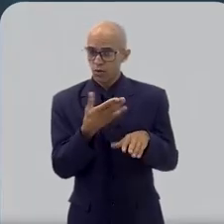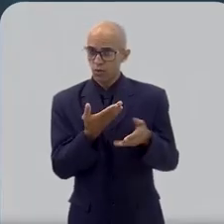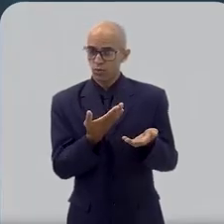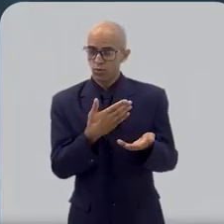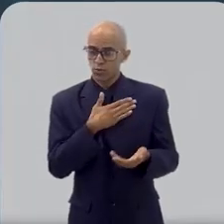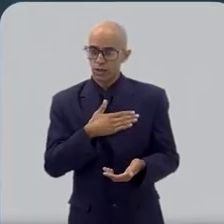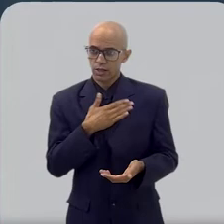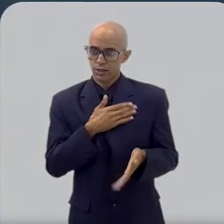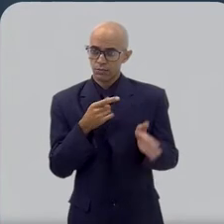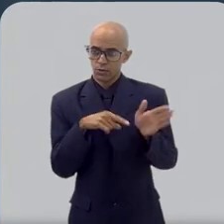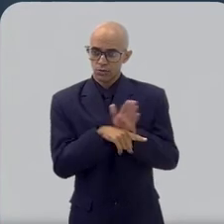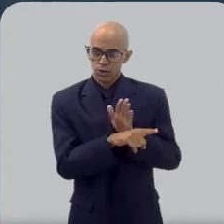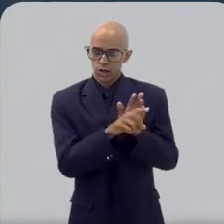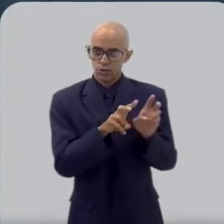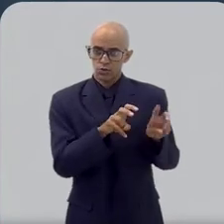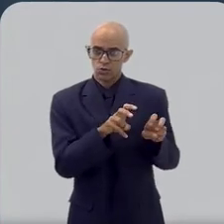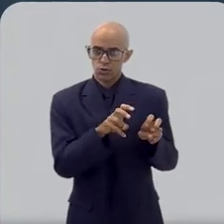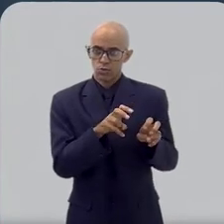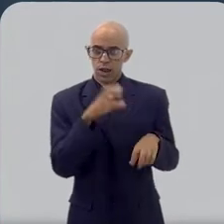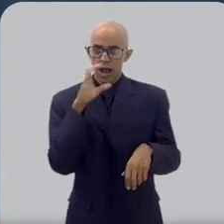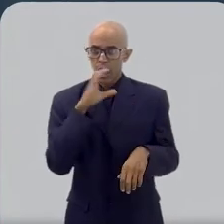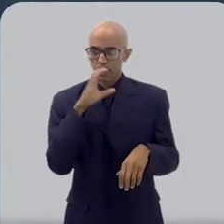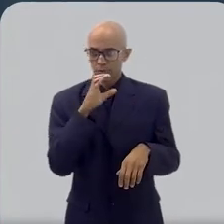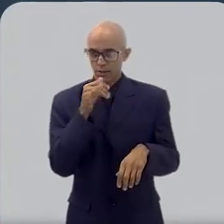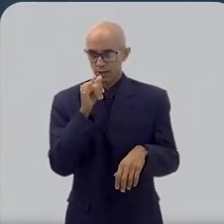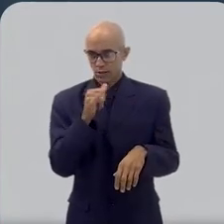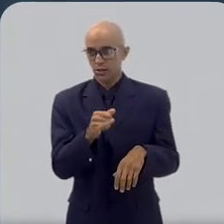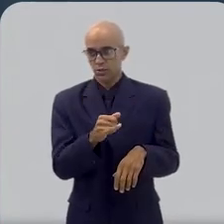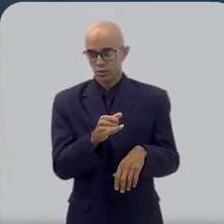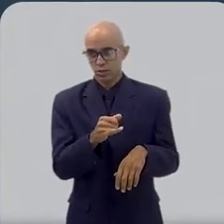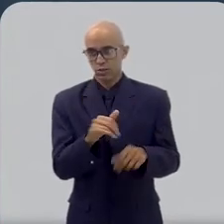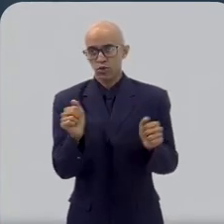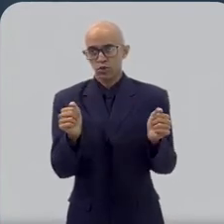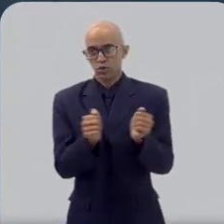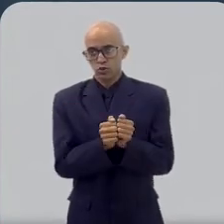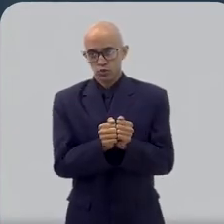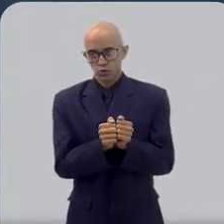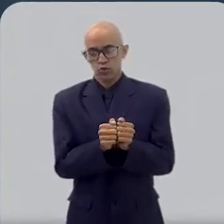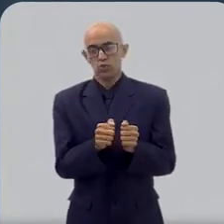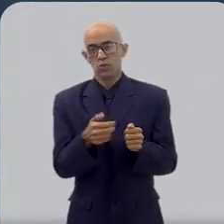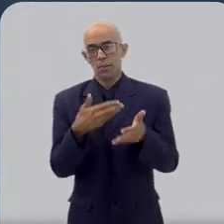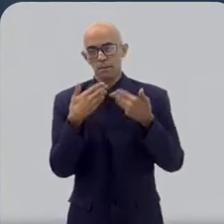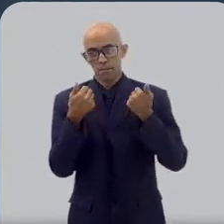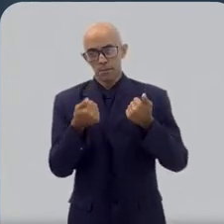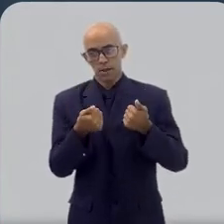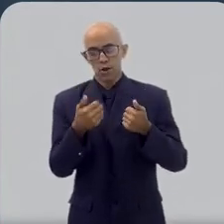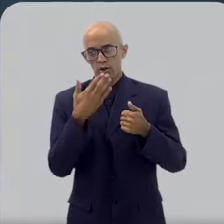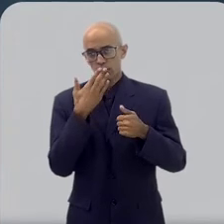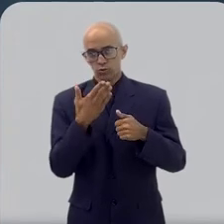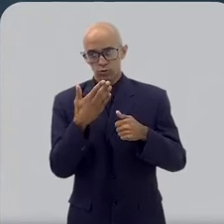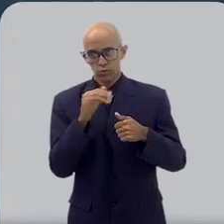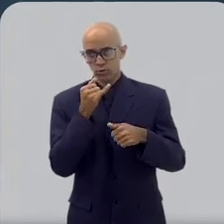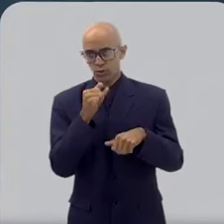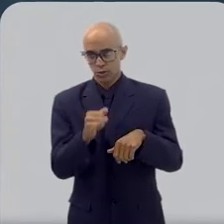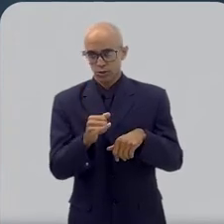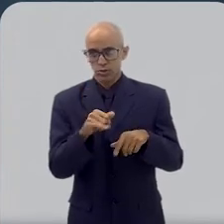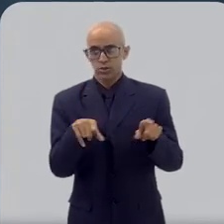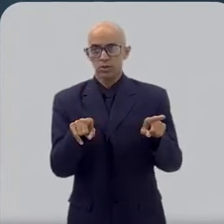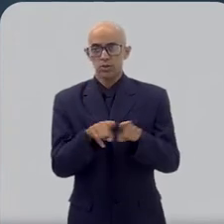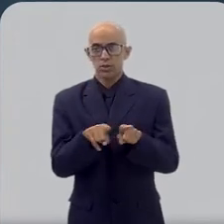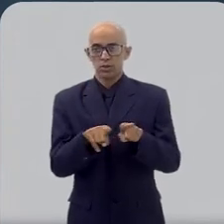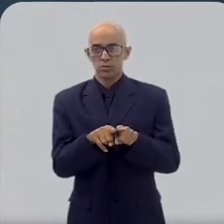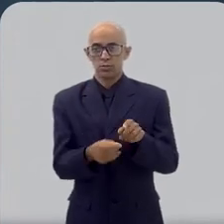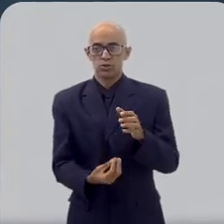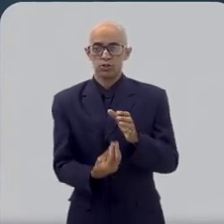do programa e eu queria abordar aqui que é a questão da eficiência energética. Ao lado da melhor matriz, de buscar